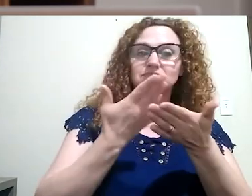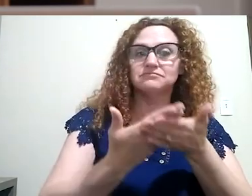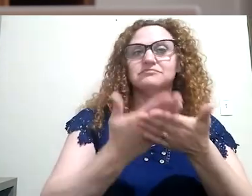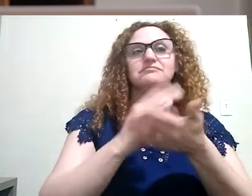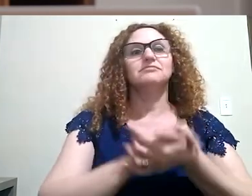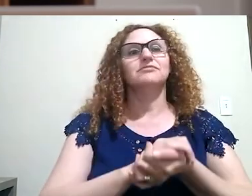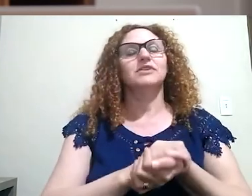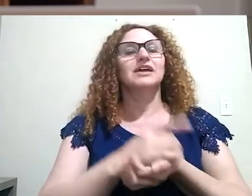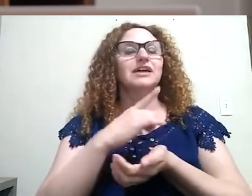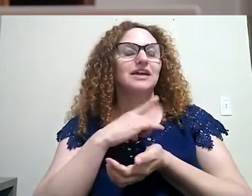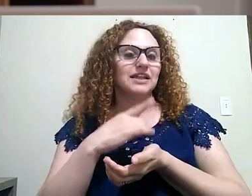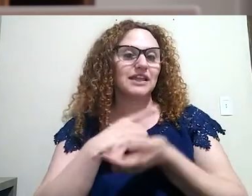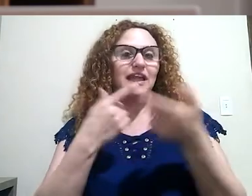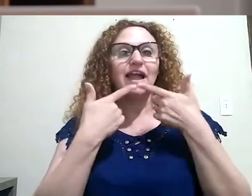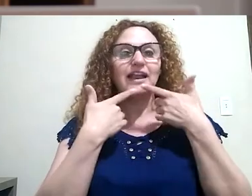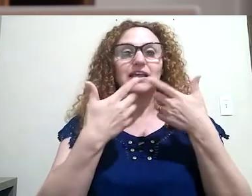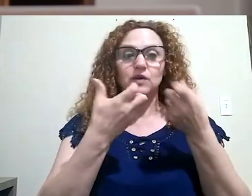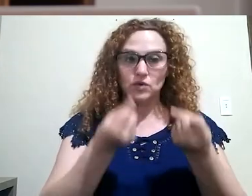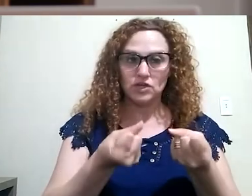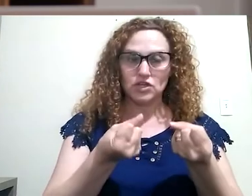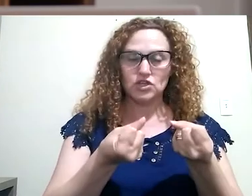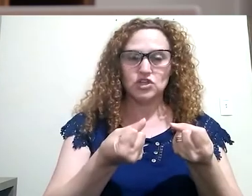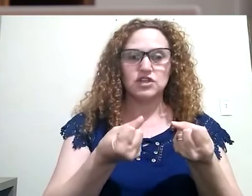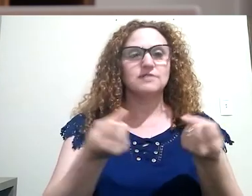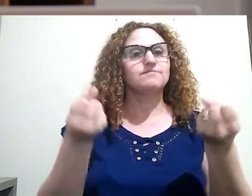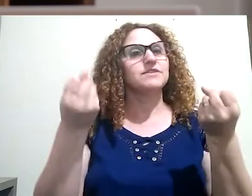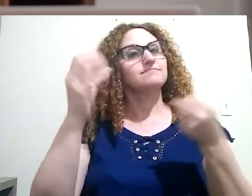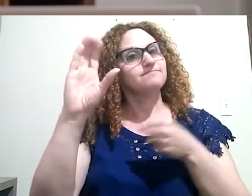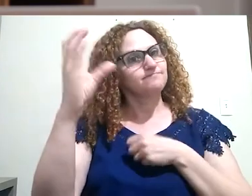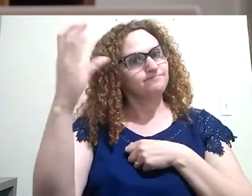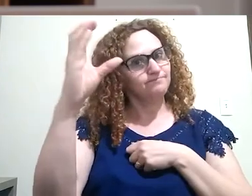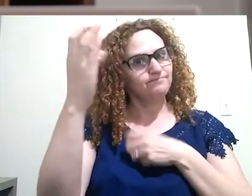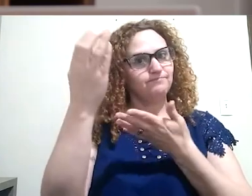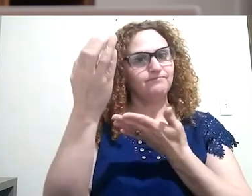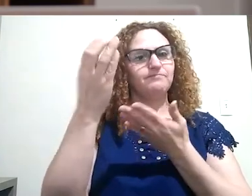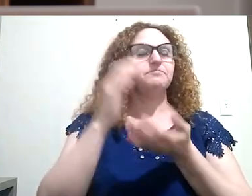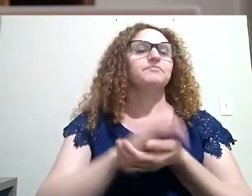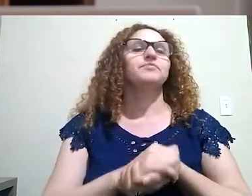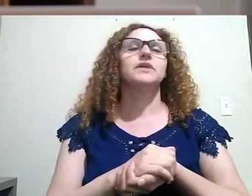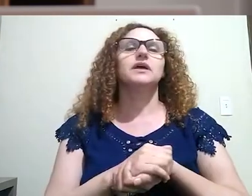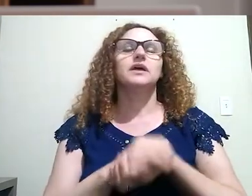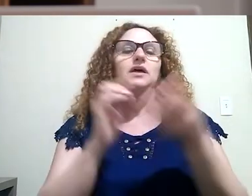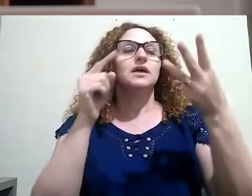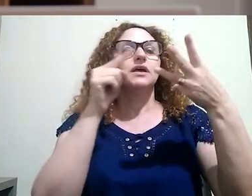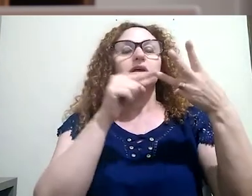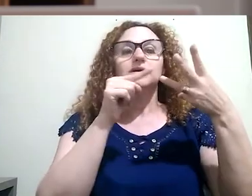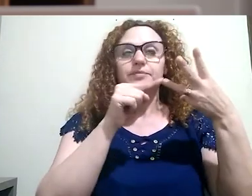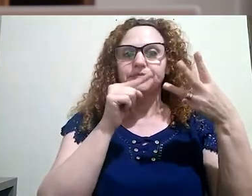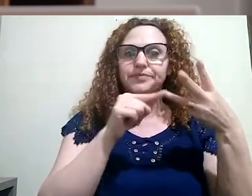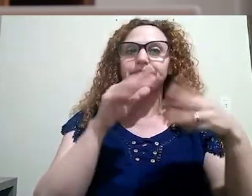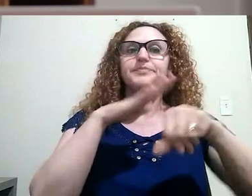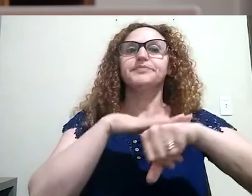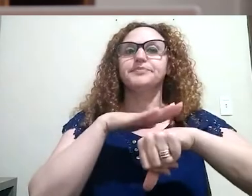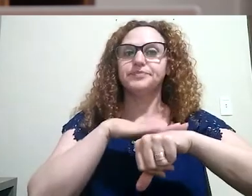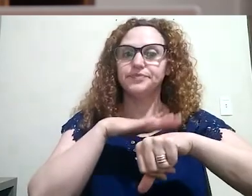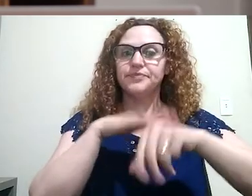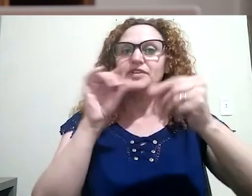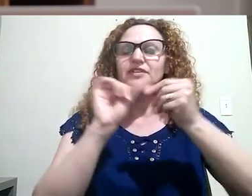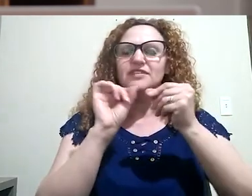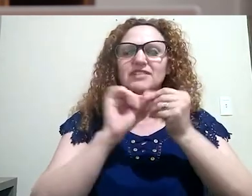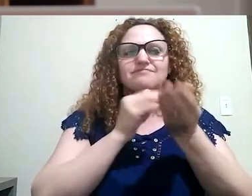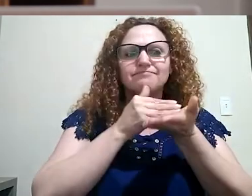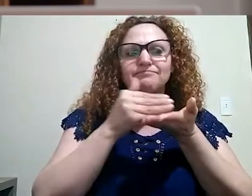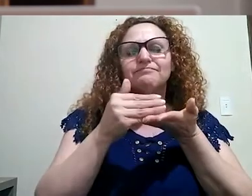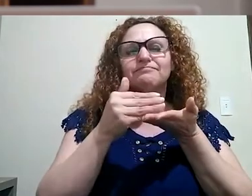que dão à linguística o caráter de ciência. E num terceiro momento, faremos